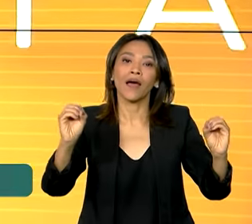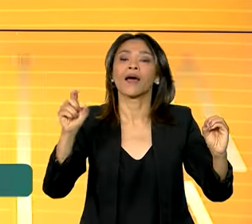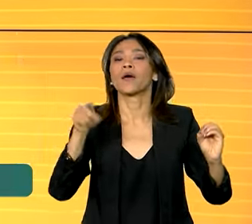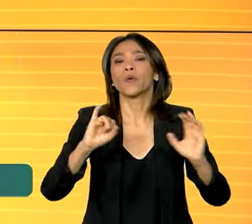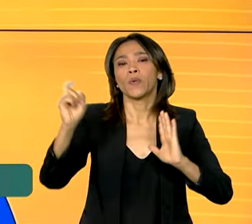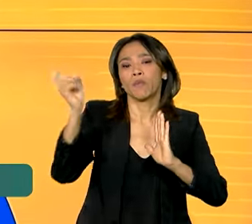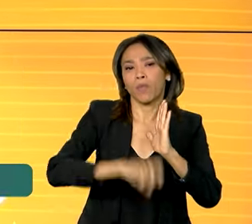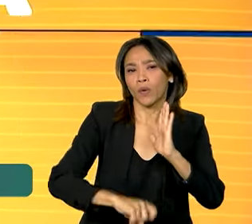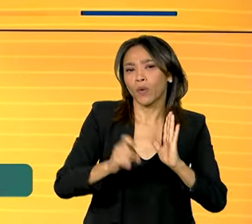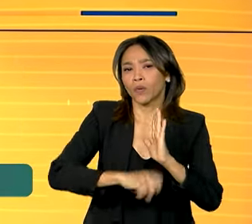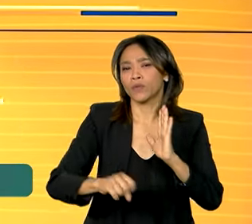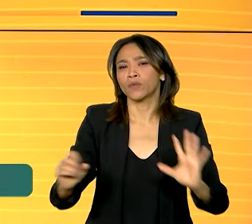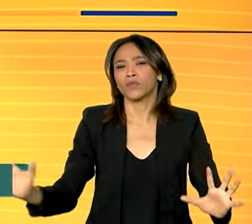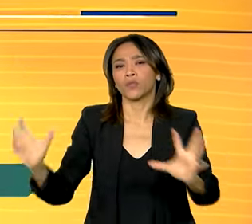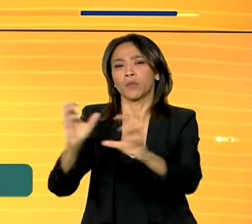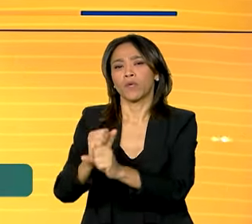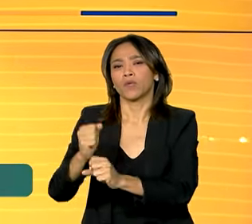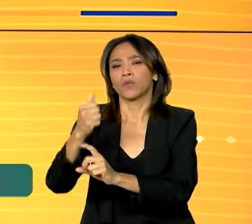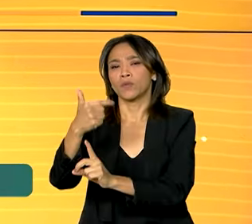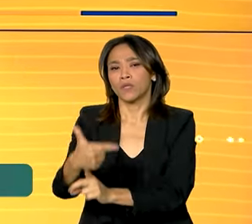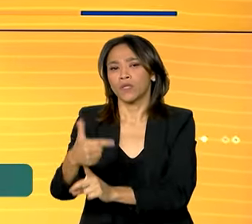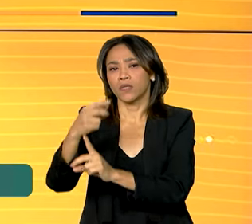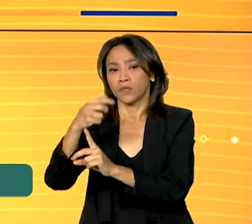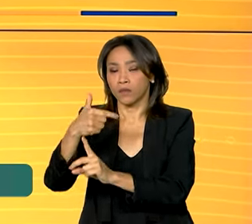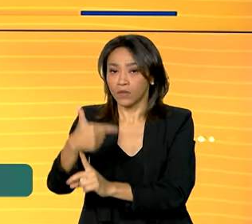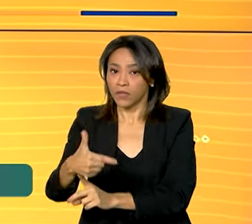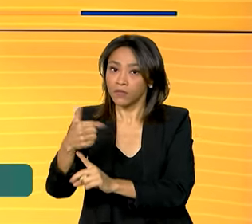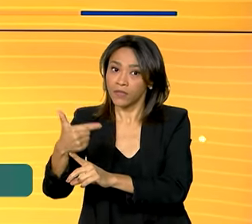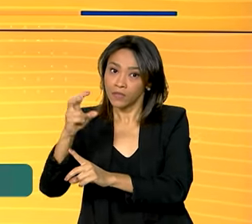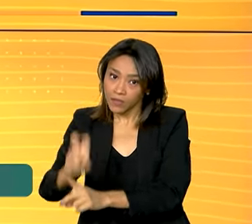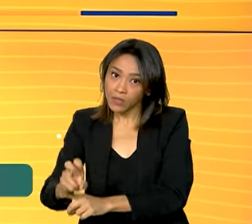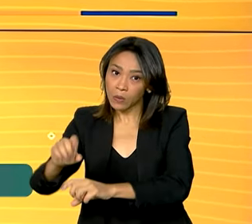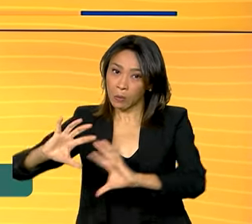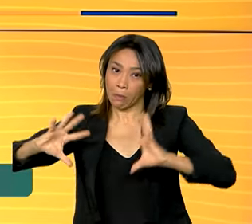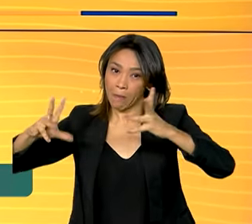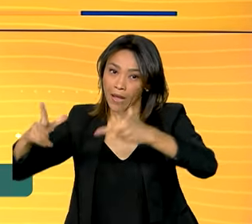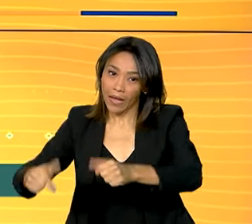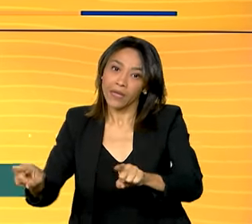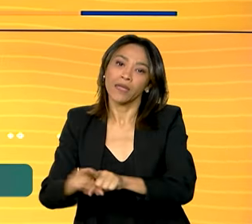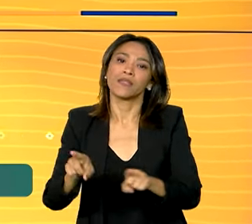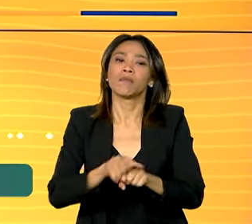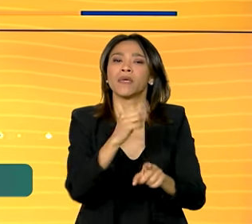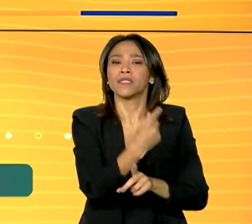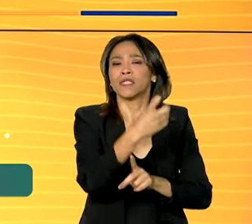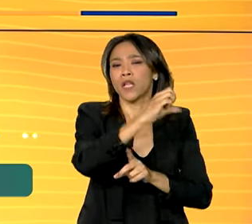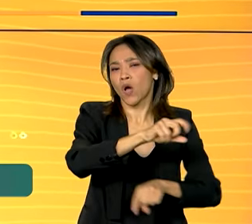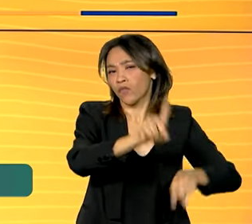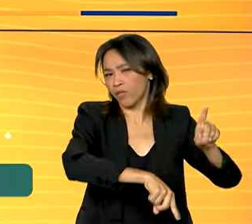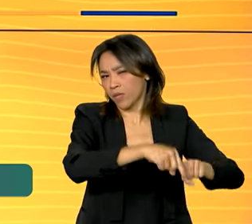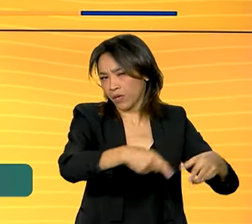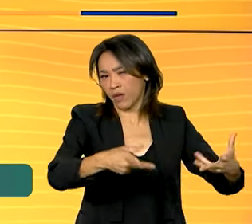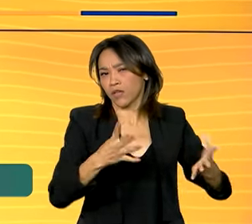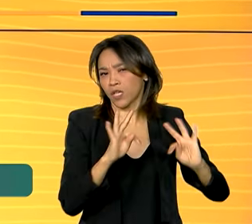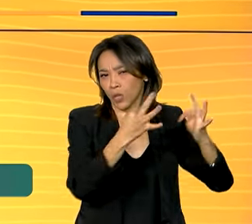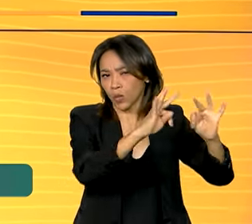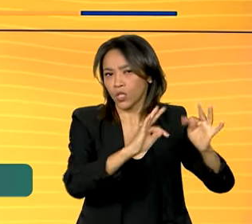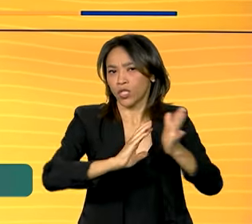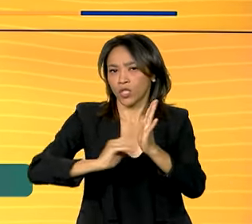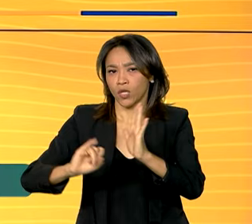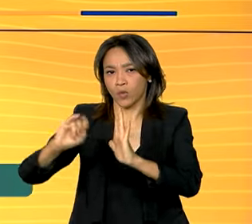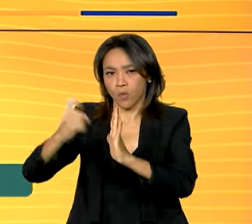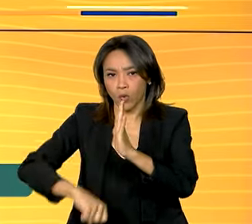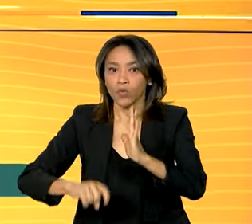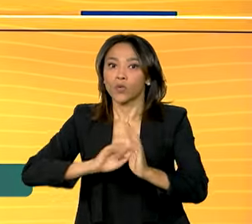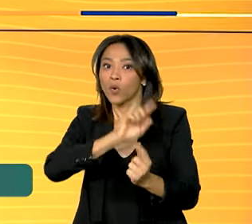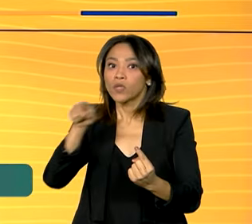225 máquinas e de 19 categorias de produtos de tecnologia da informação. Com isso, o governo espera